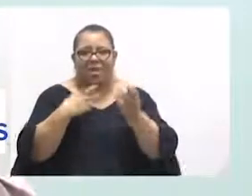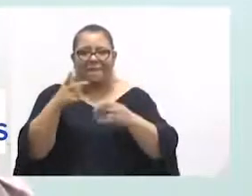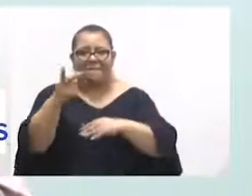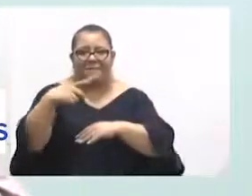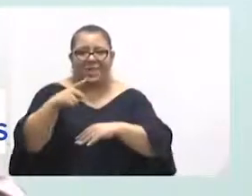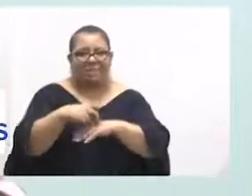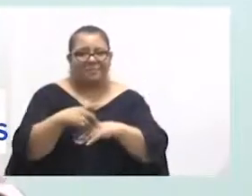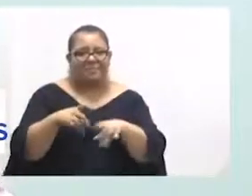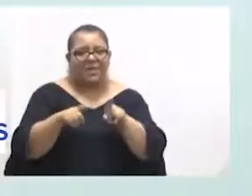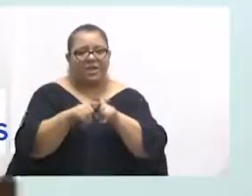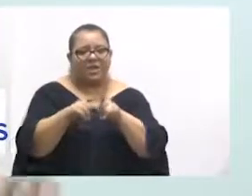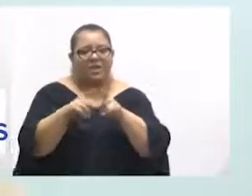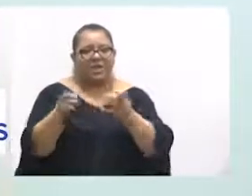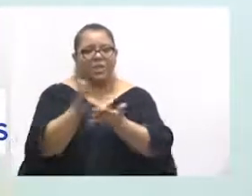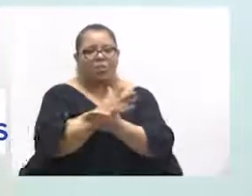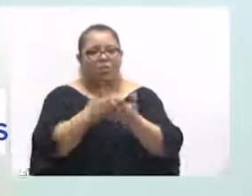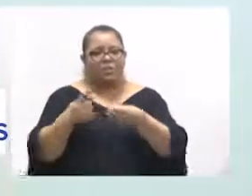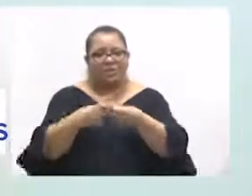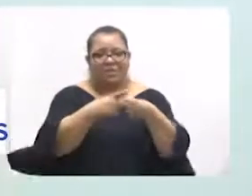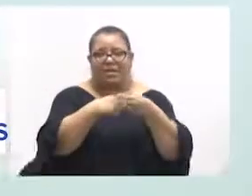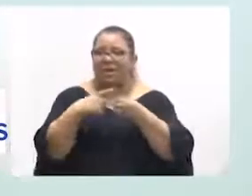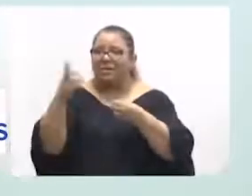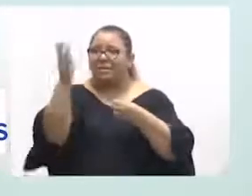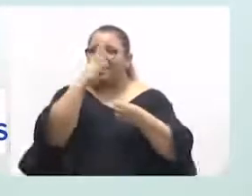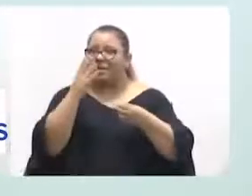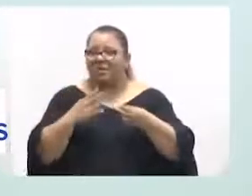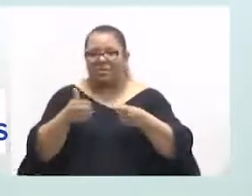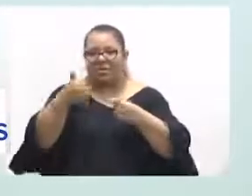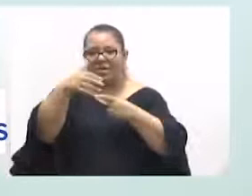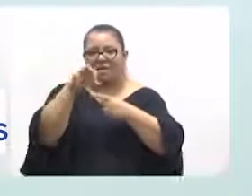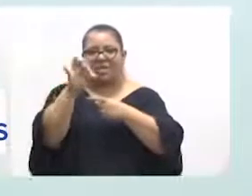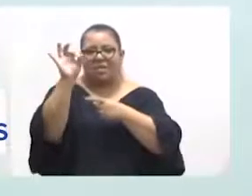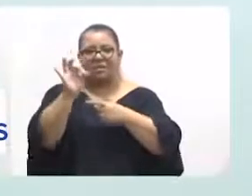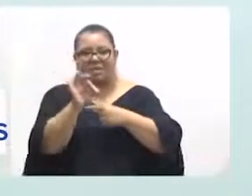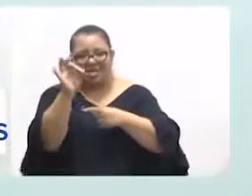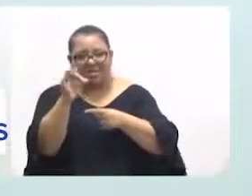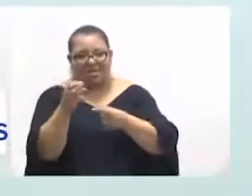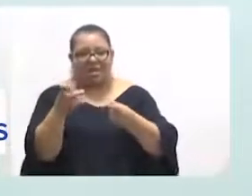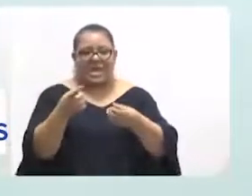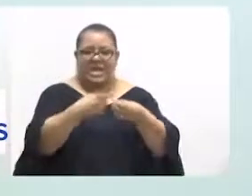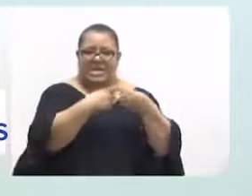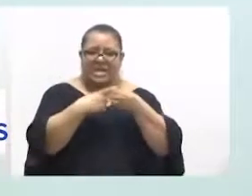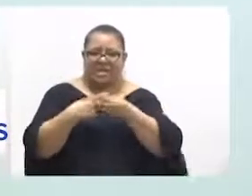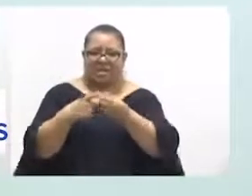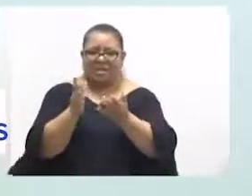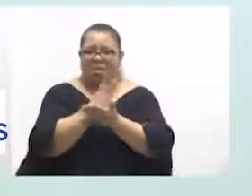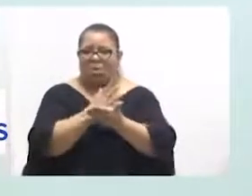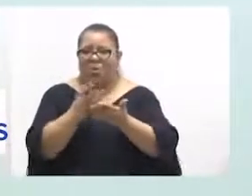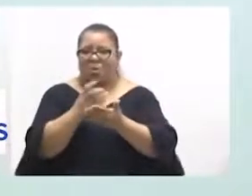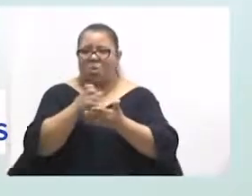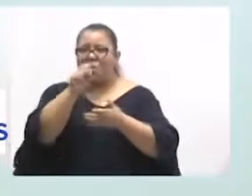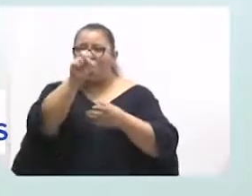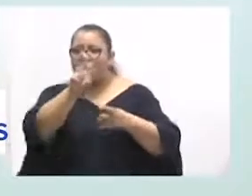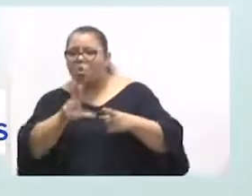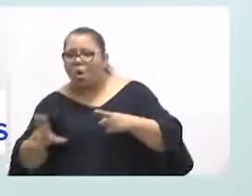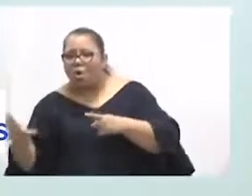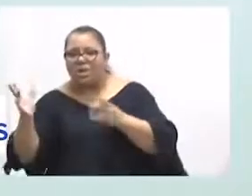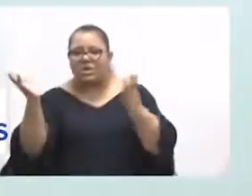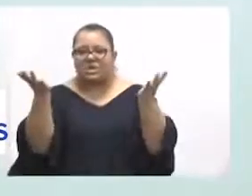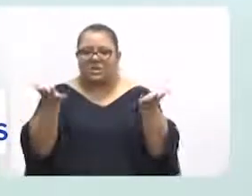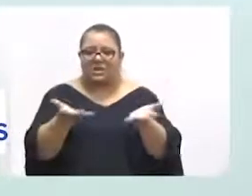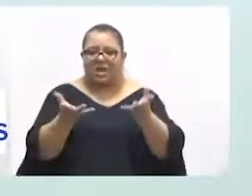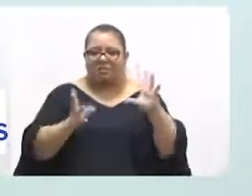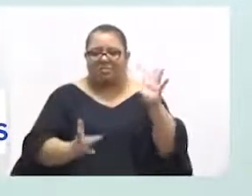Em algumas regiões, algumas cidades no Brasil, 10% mais ou menos de alguns municípios, principalmente no sul do país, já tem